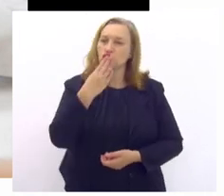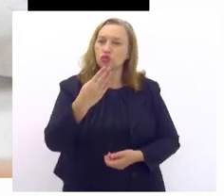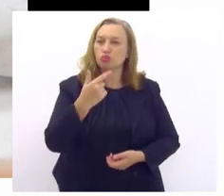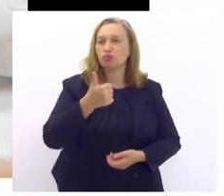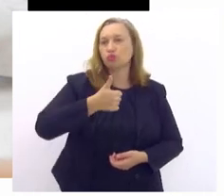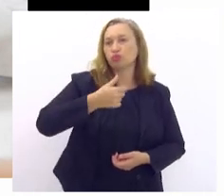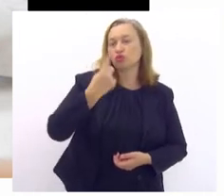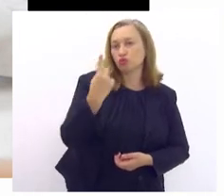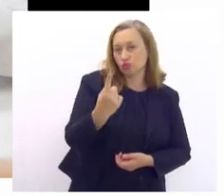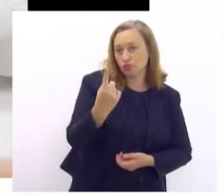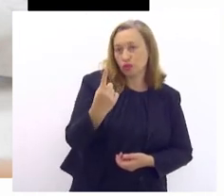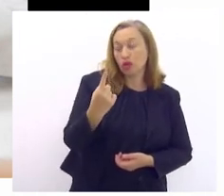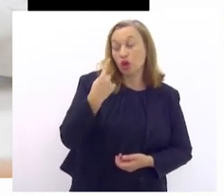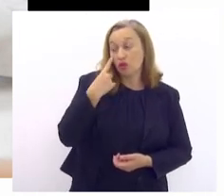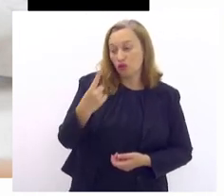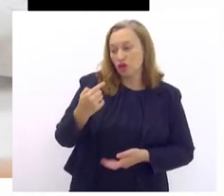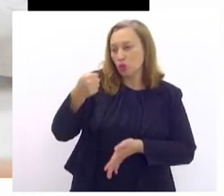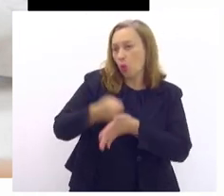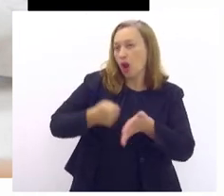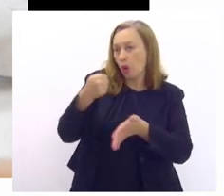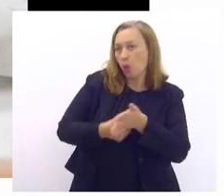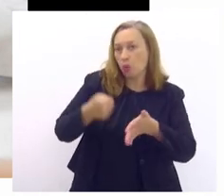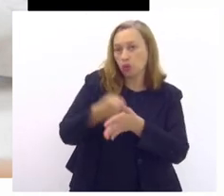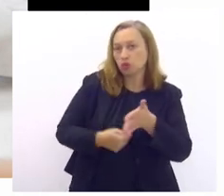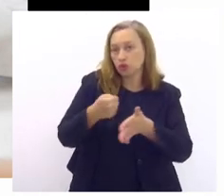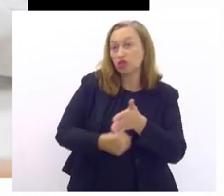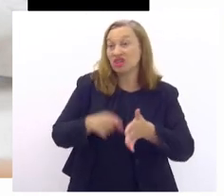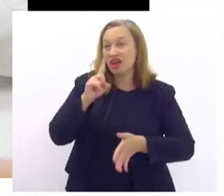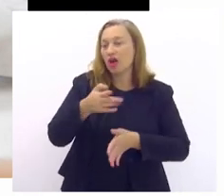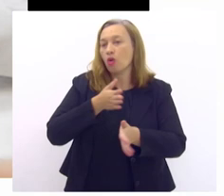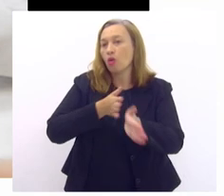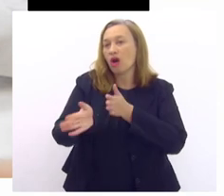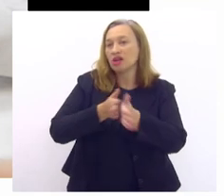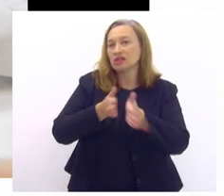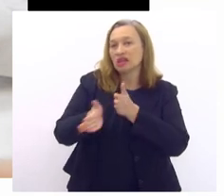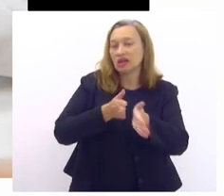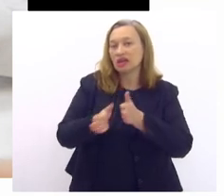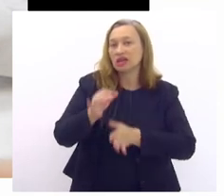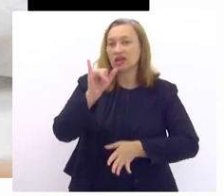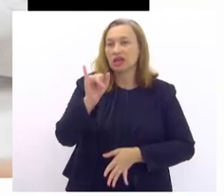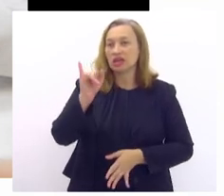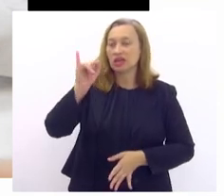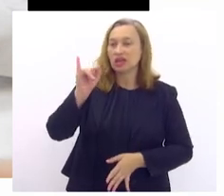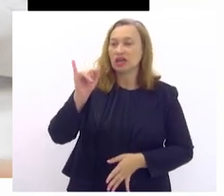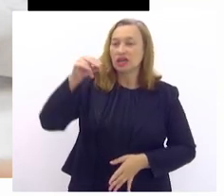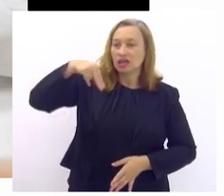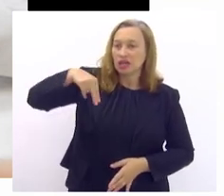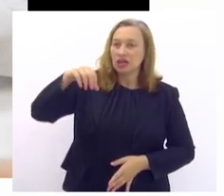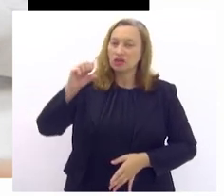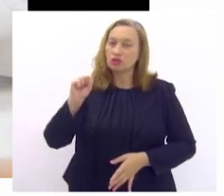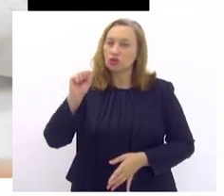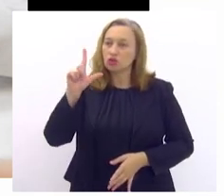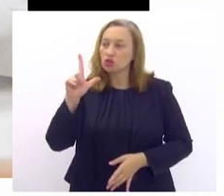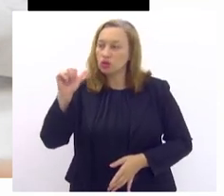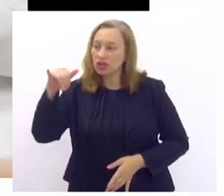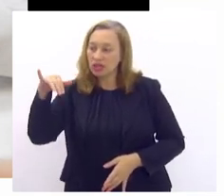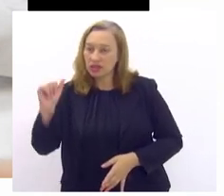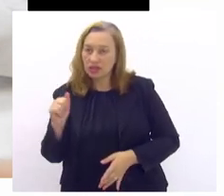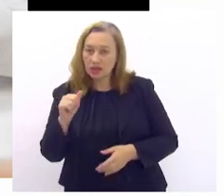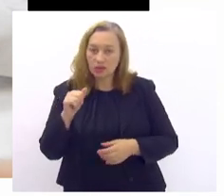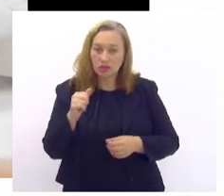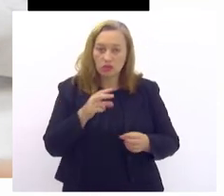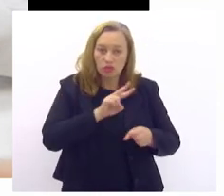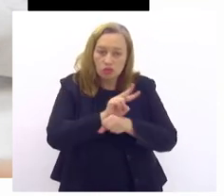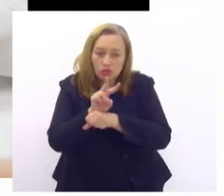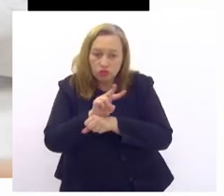acompanho a luta, que é o acesso à insulina de qualidade, a automonitoramento